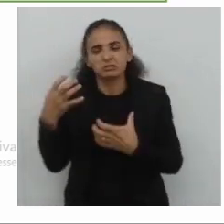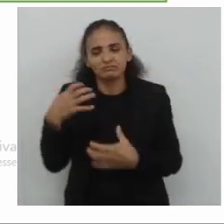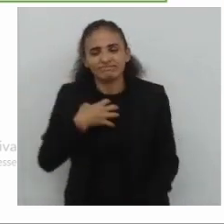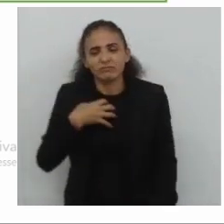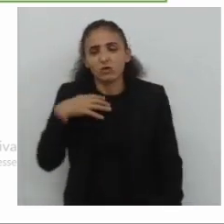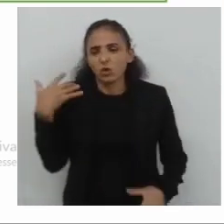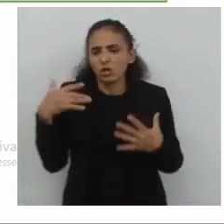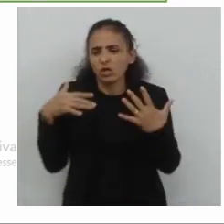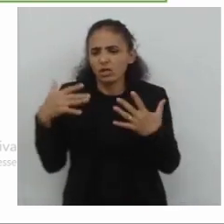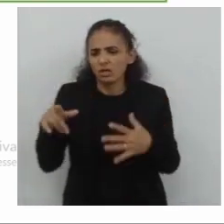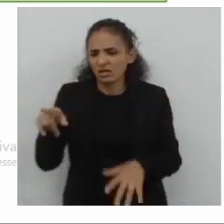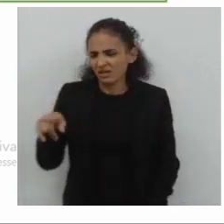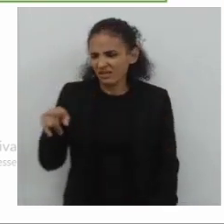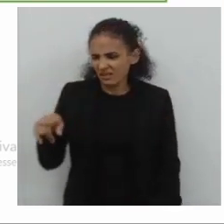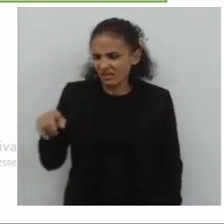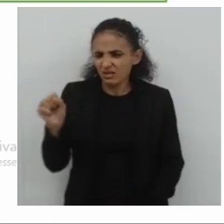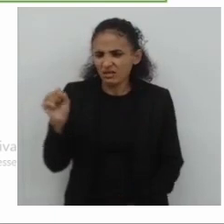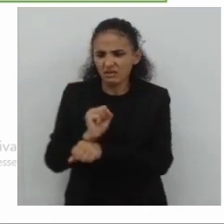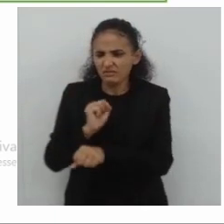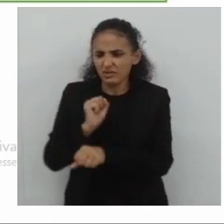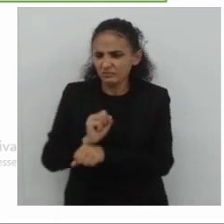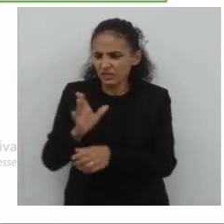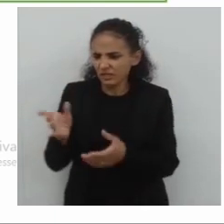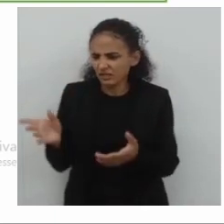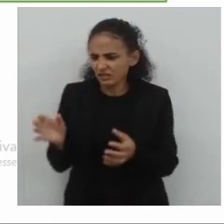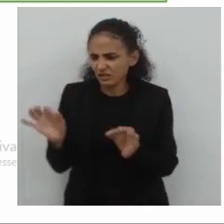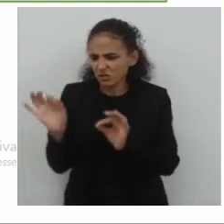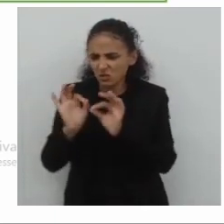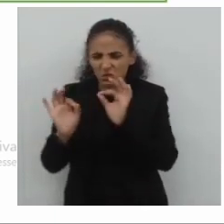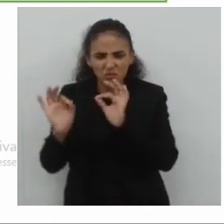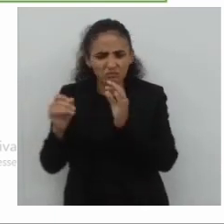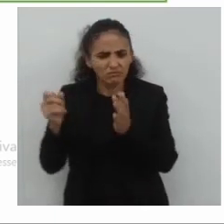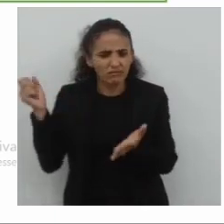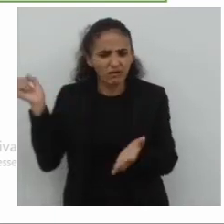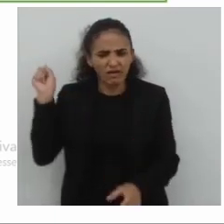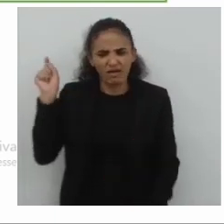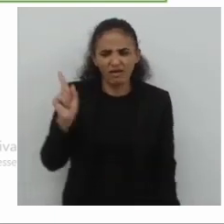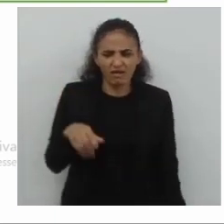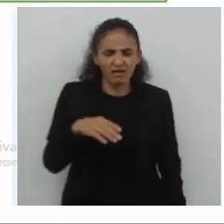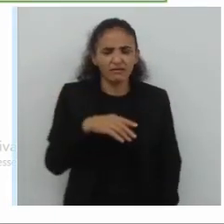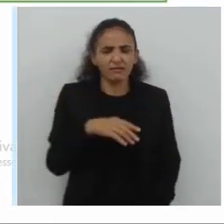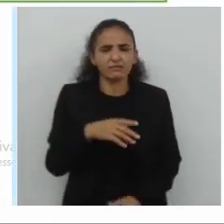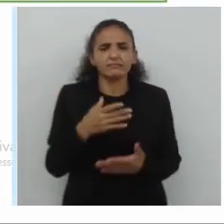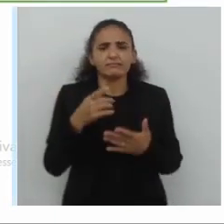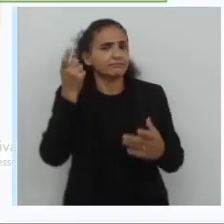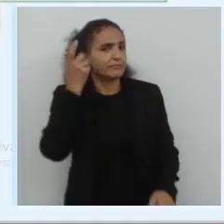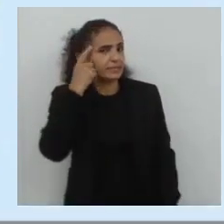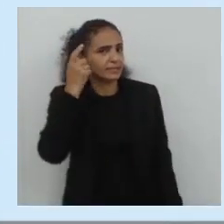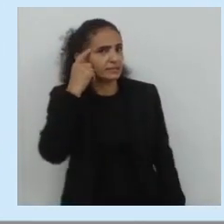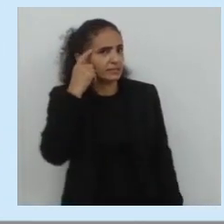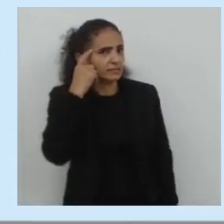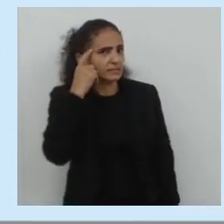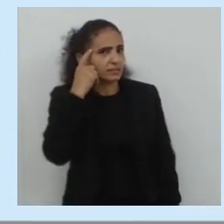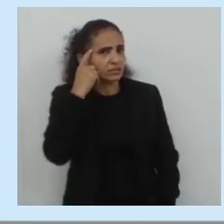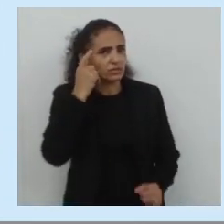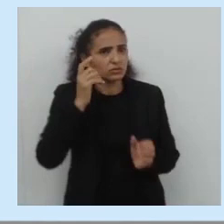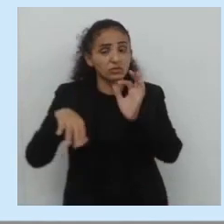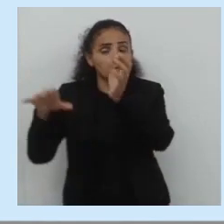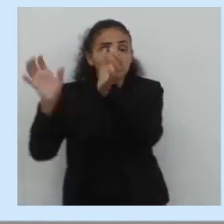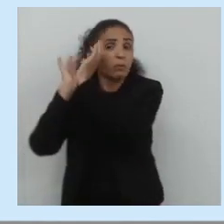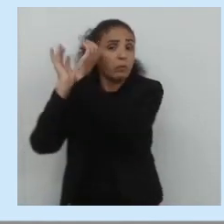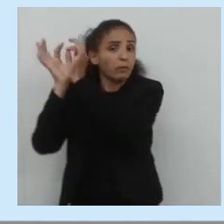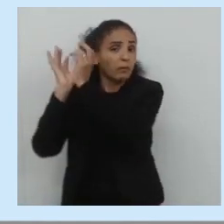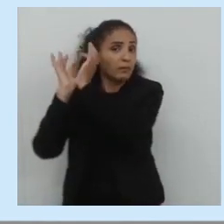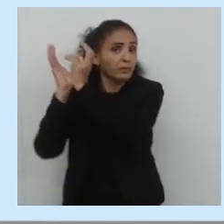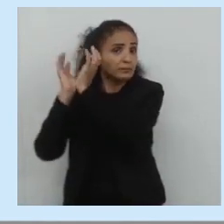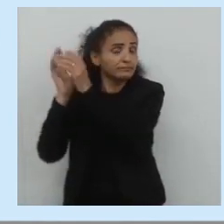cheio. Ela, mistério. De achando é. É, vejam só, no segundo balão, nós